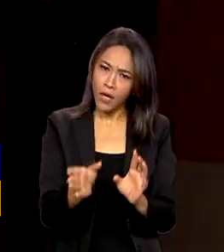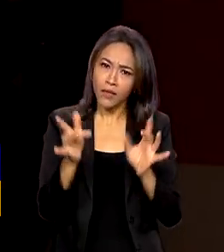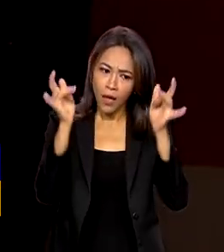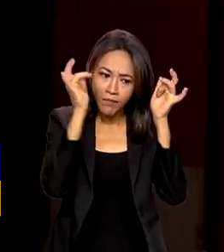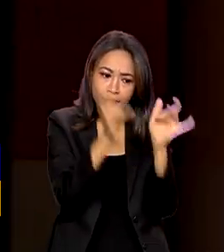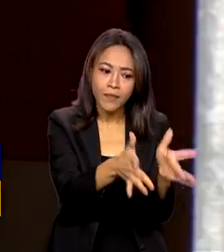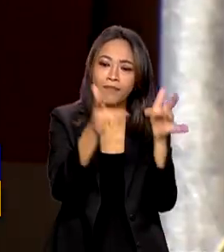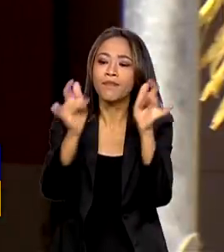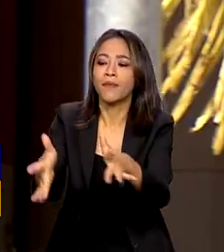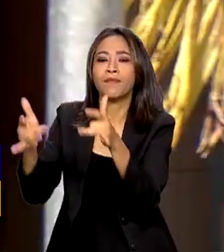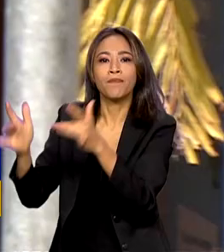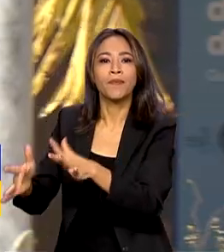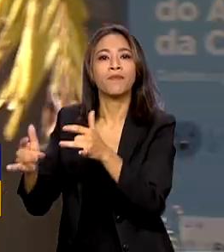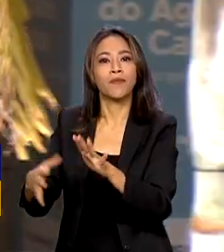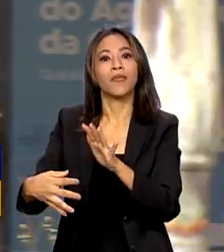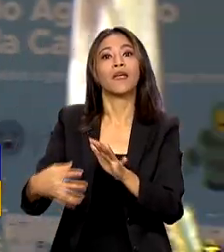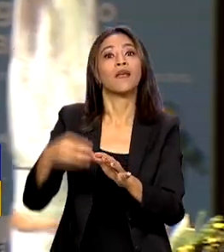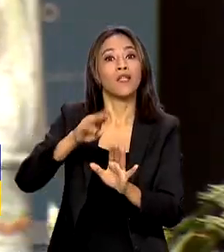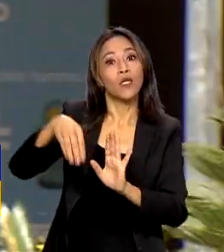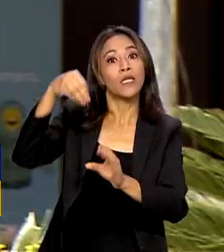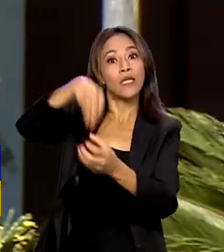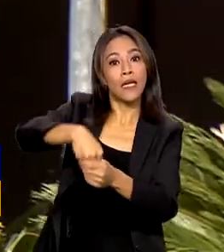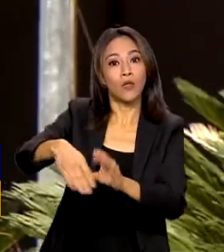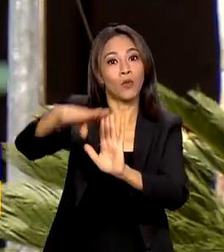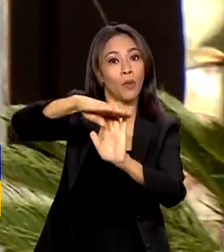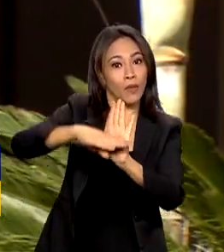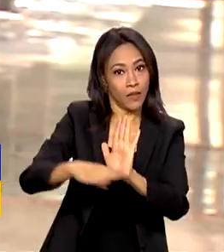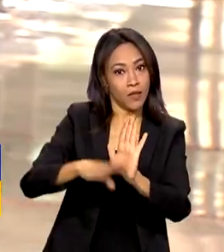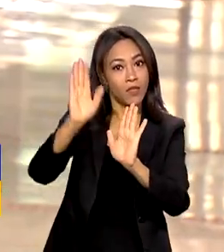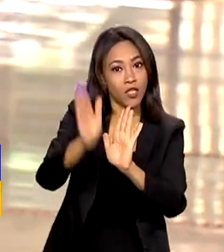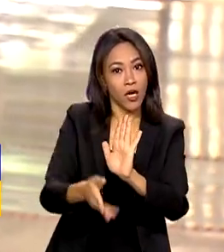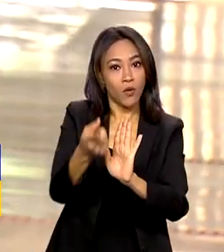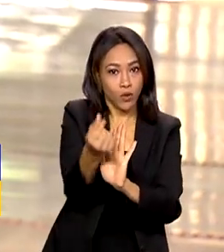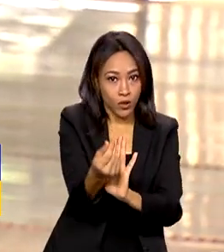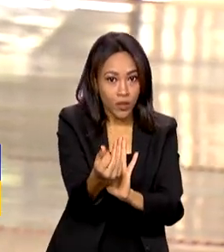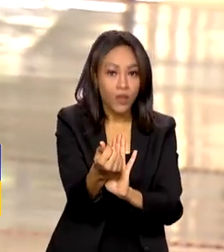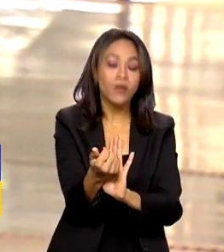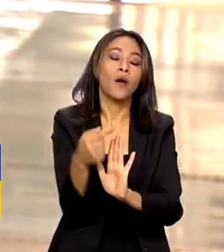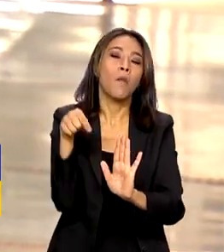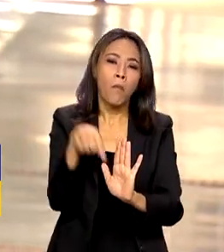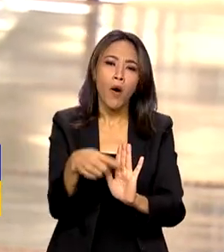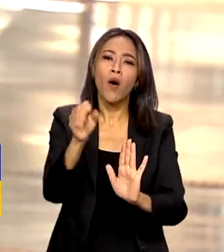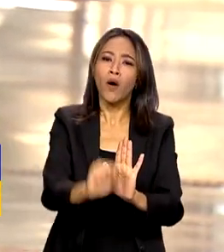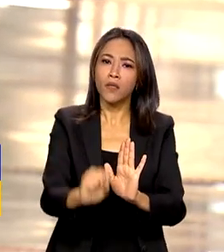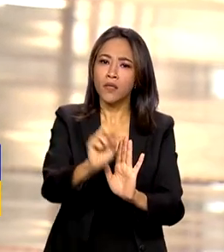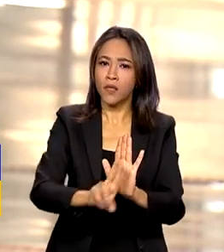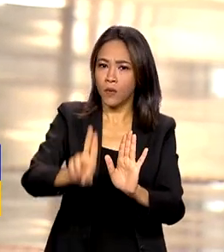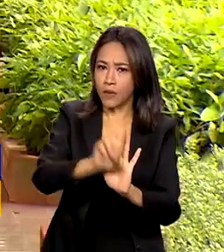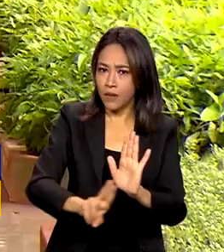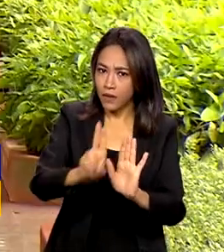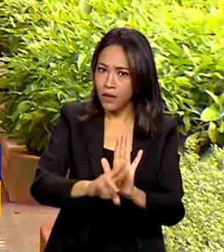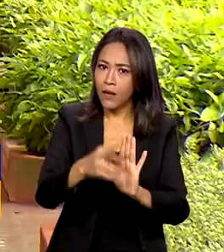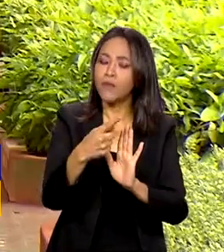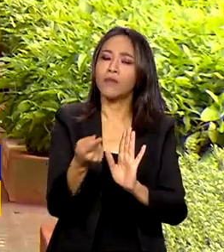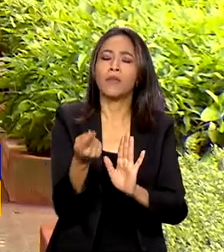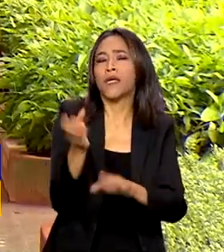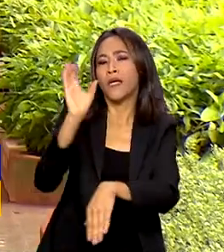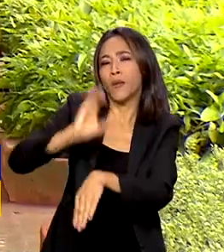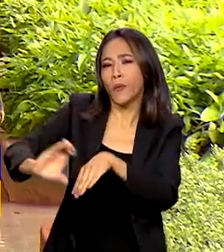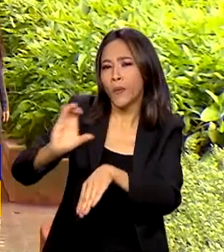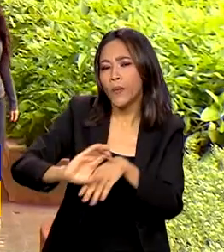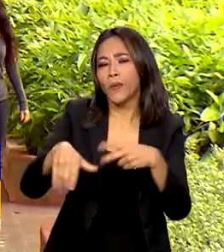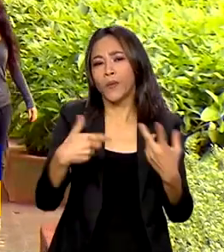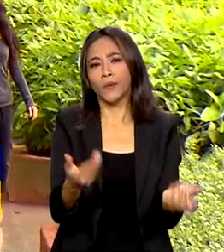nas contas bancárias do programa Dinheiro Direto na Escola também podem ser empregados em cursos e